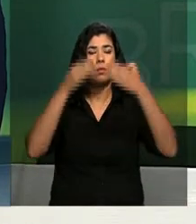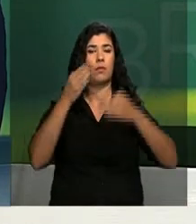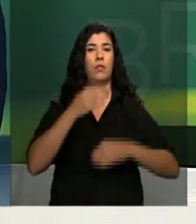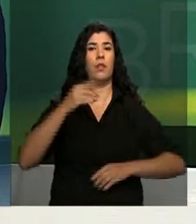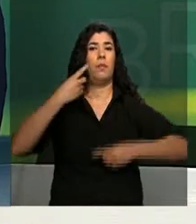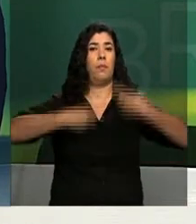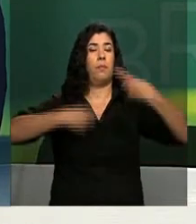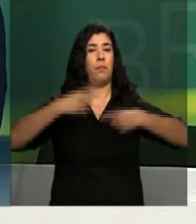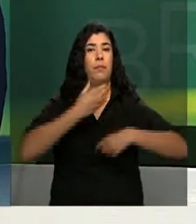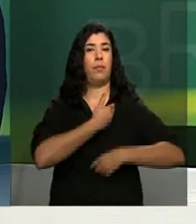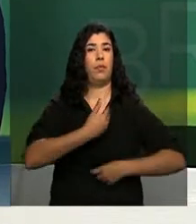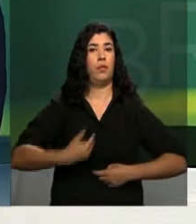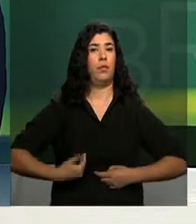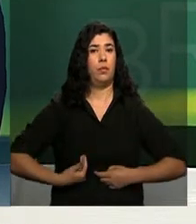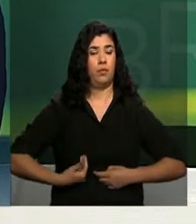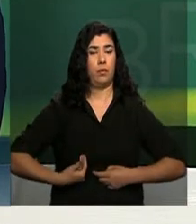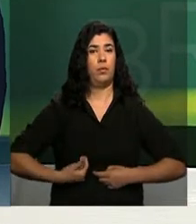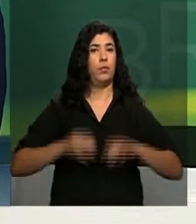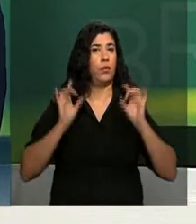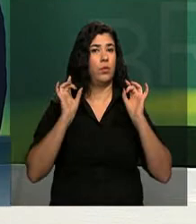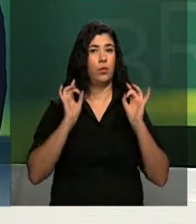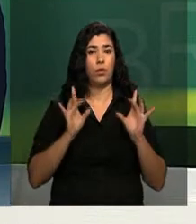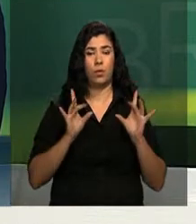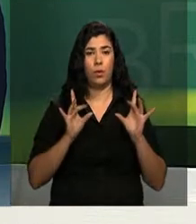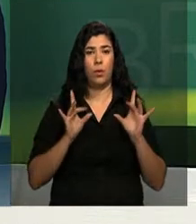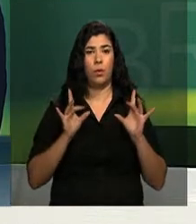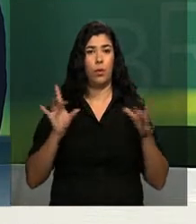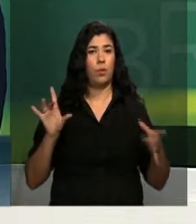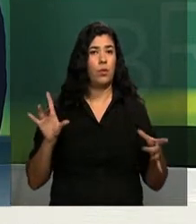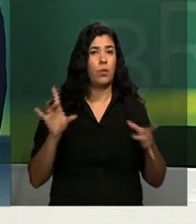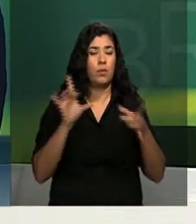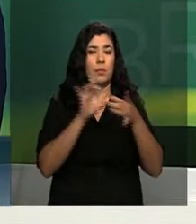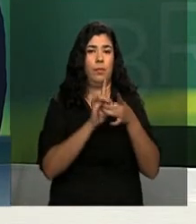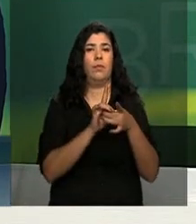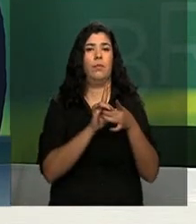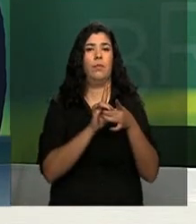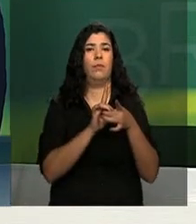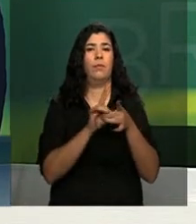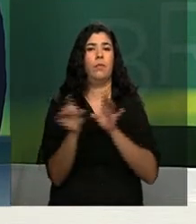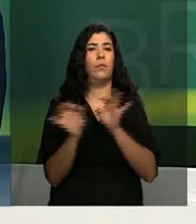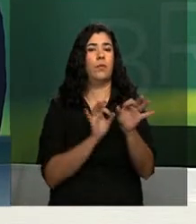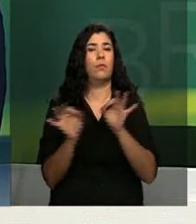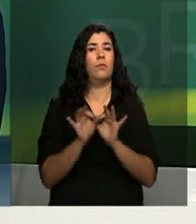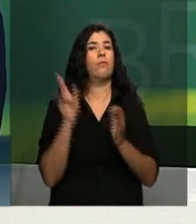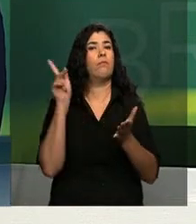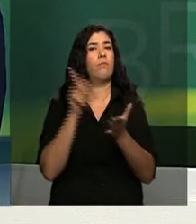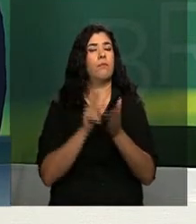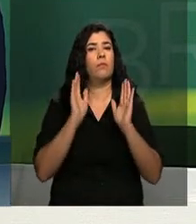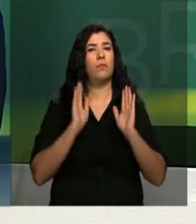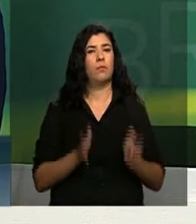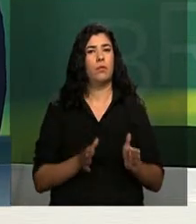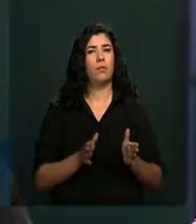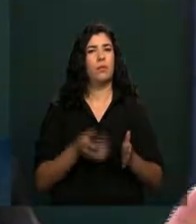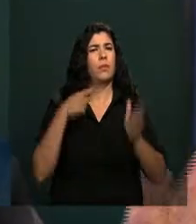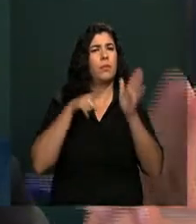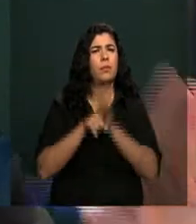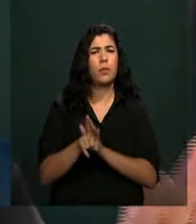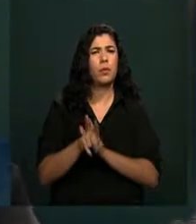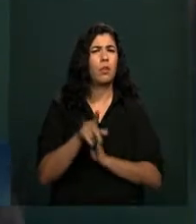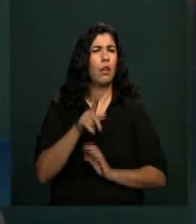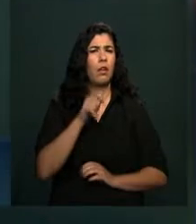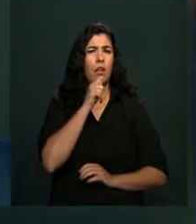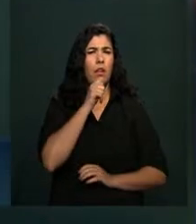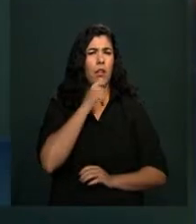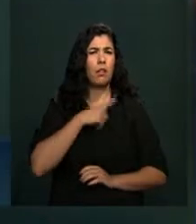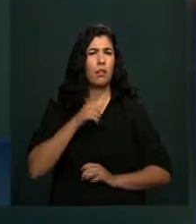Portanto, essa comunicação tem que estar integrada e organizada para que ela seja eficiente. Rapidamente, quer dizer que o ainda não tem um